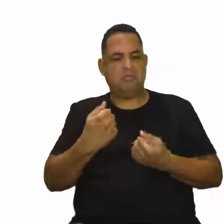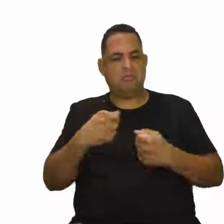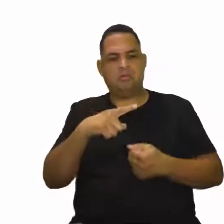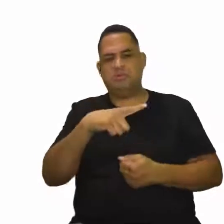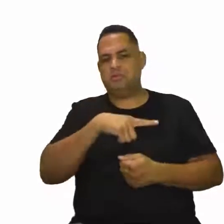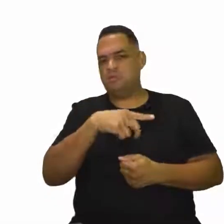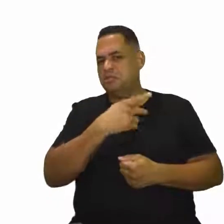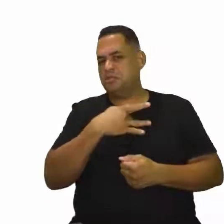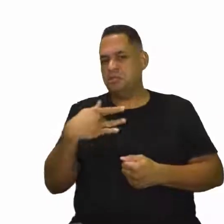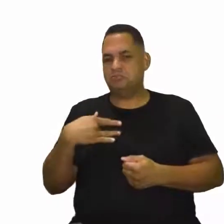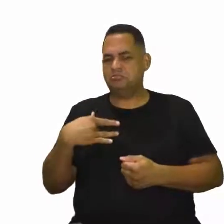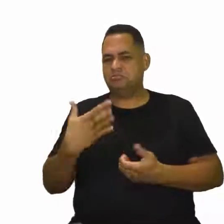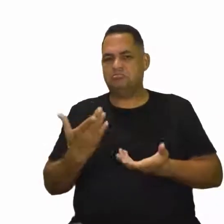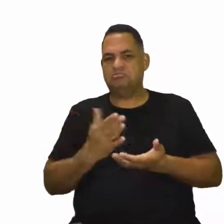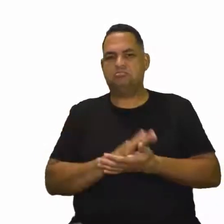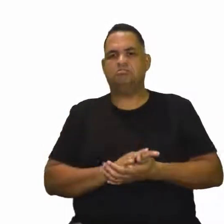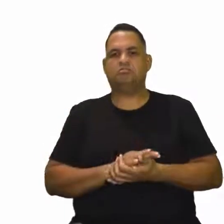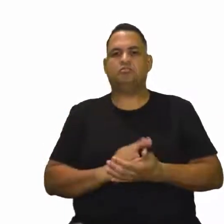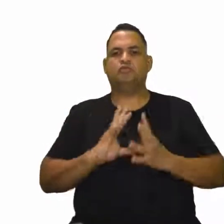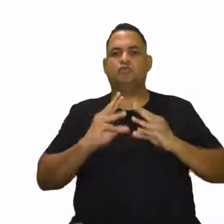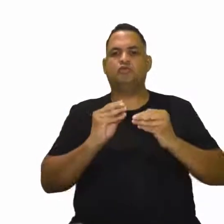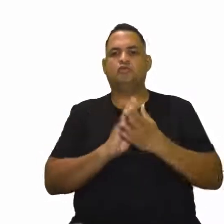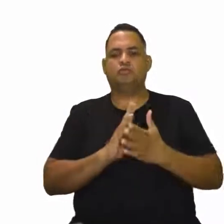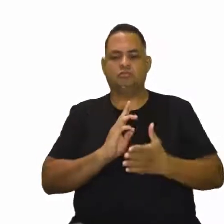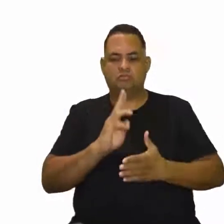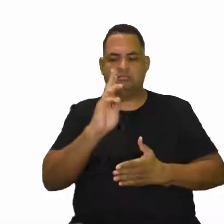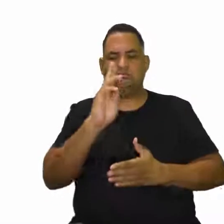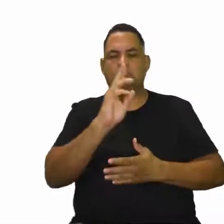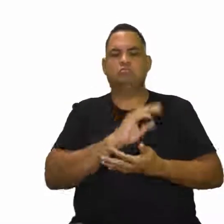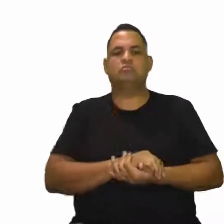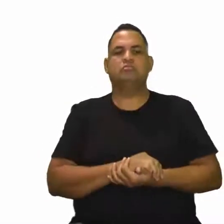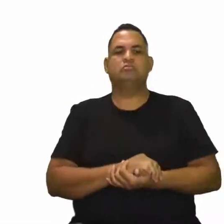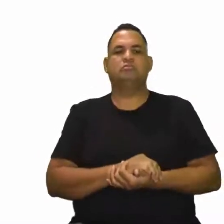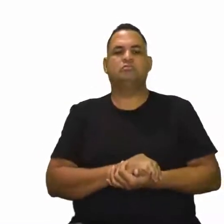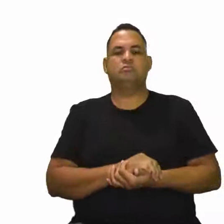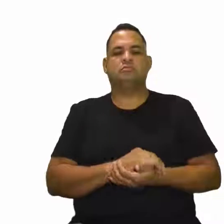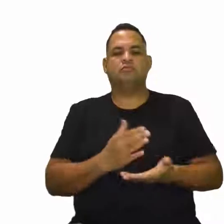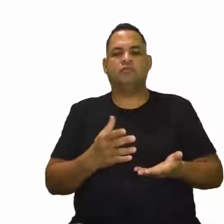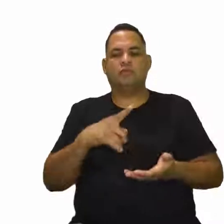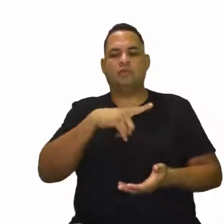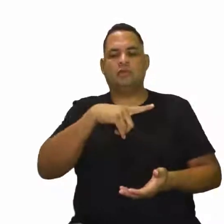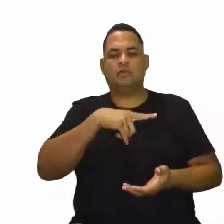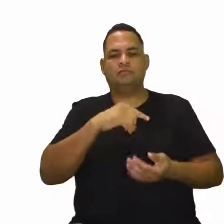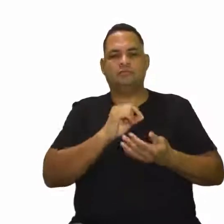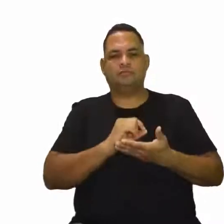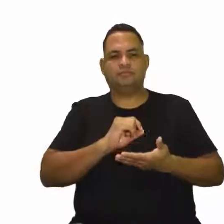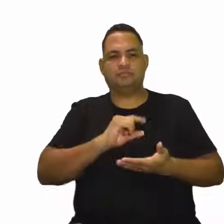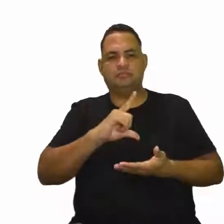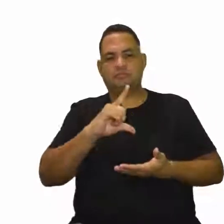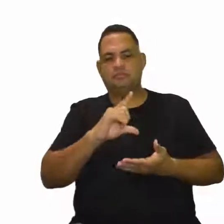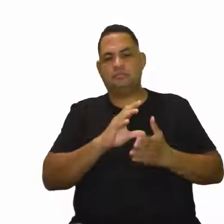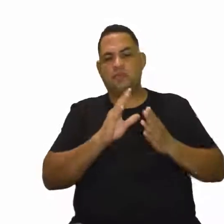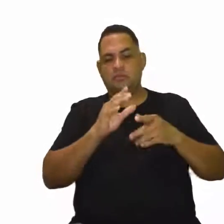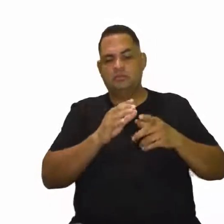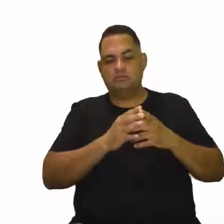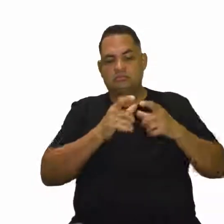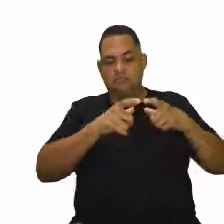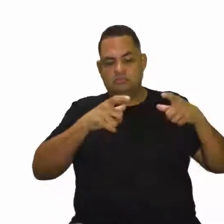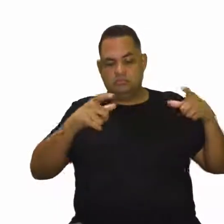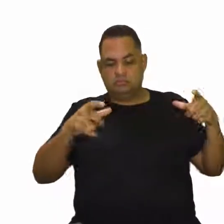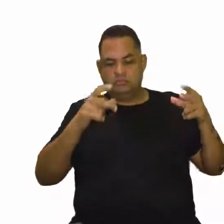sarcopenia. Todos podem passar por esse processo, tá? E aí, tem um aumento da população idosa.